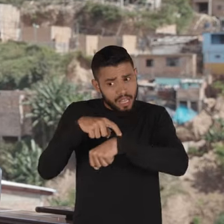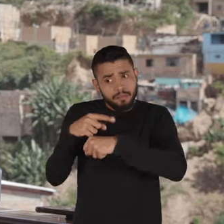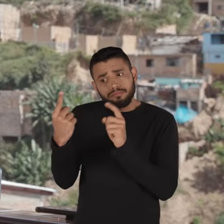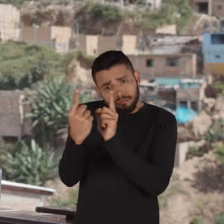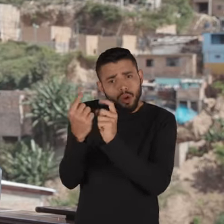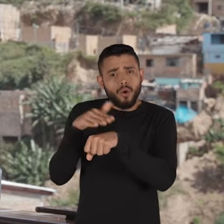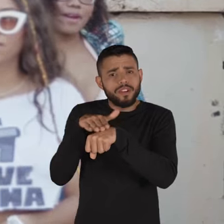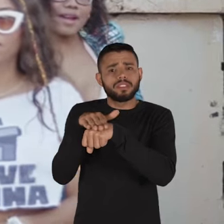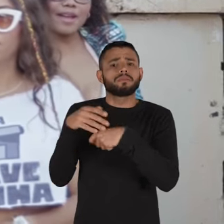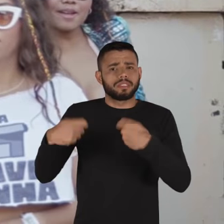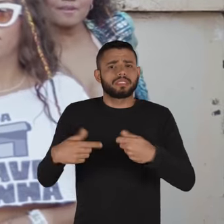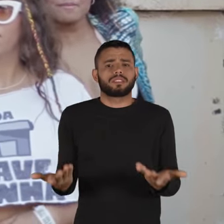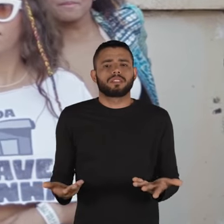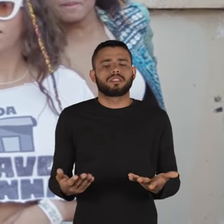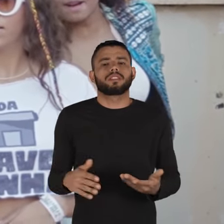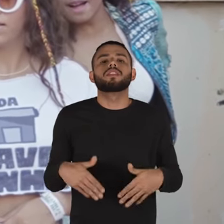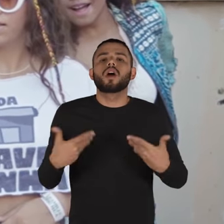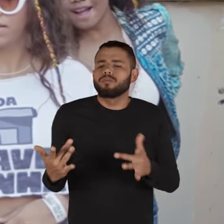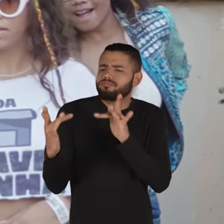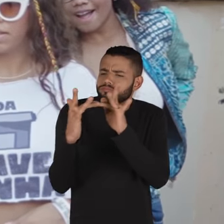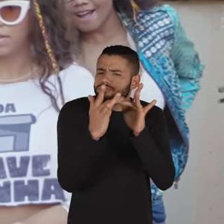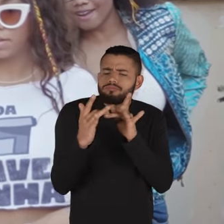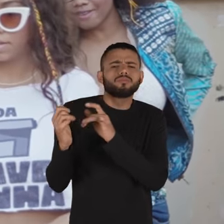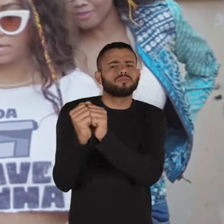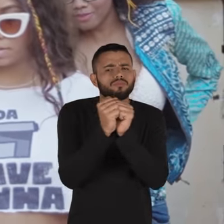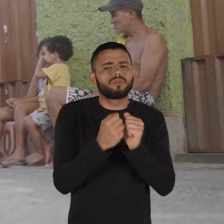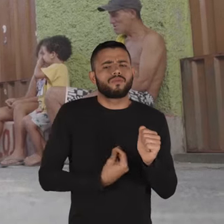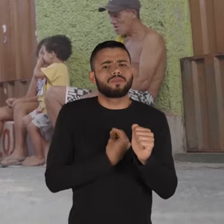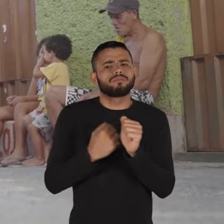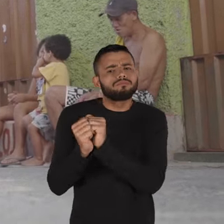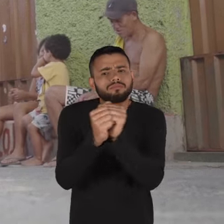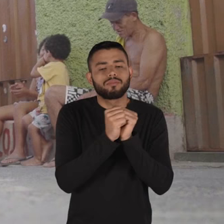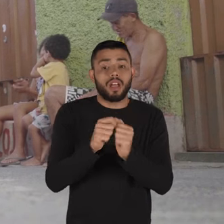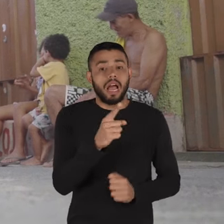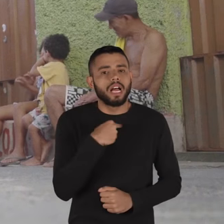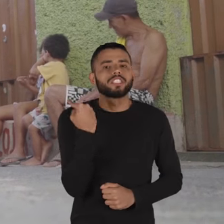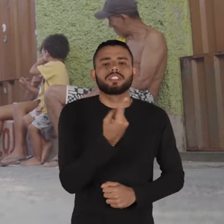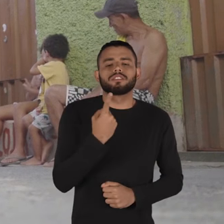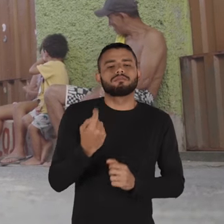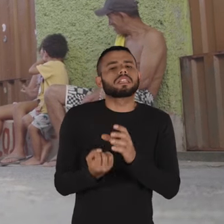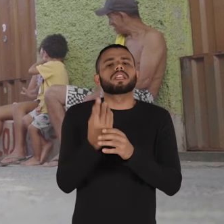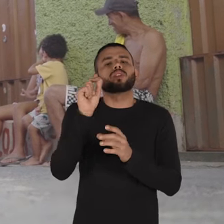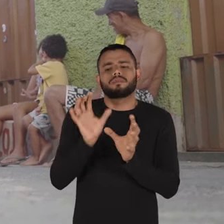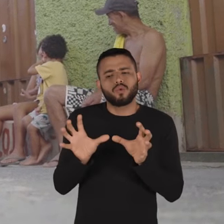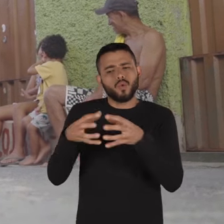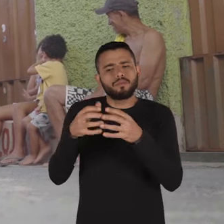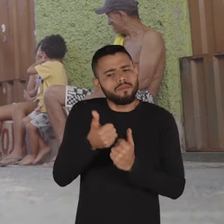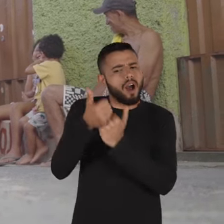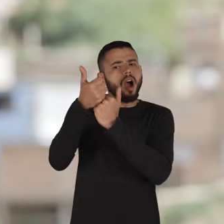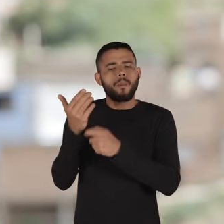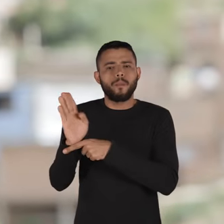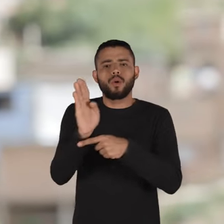tempo para esse lado. Então, todo esse convívio faz com que a gente crie essa rede de